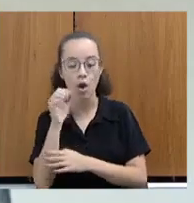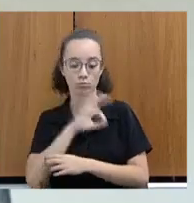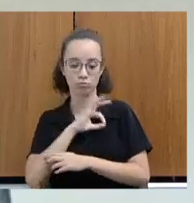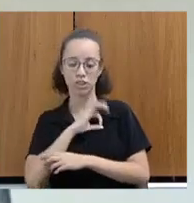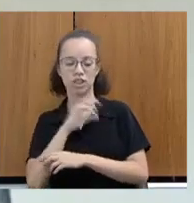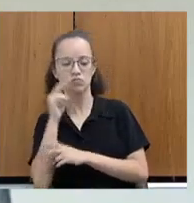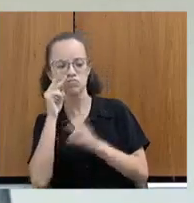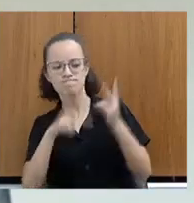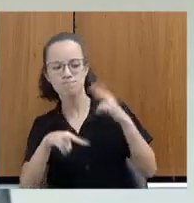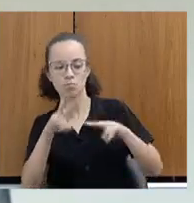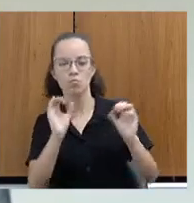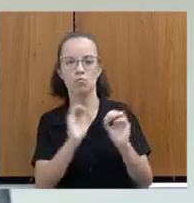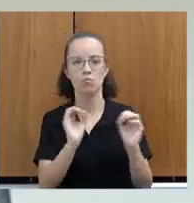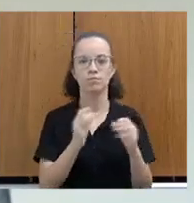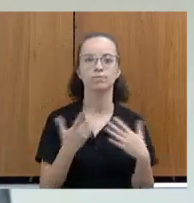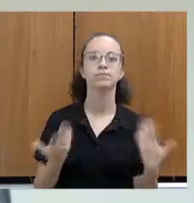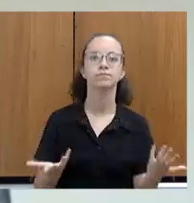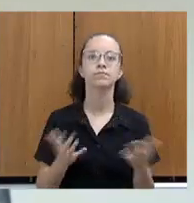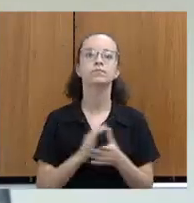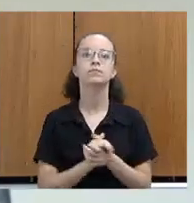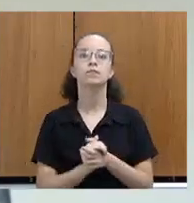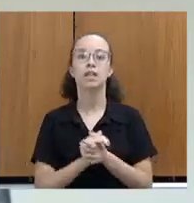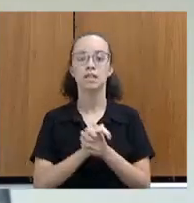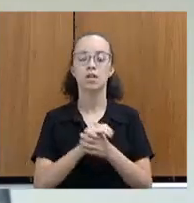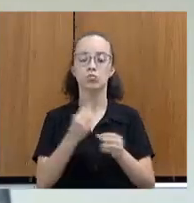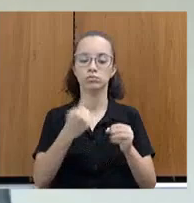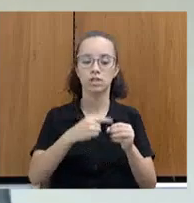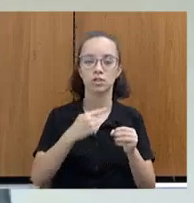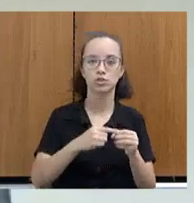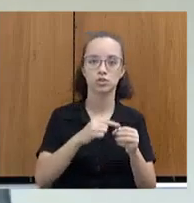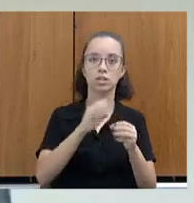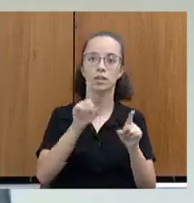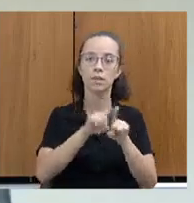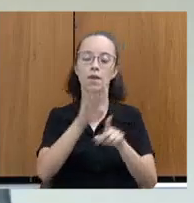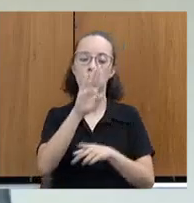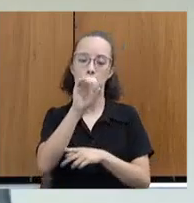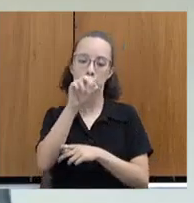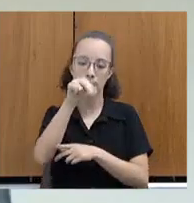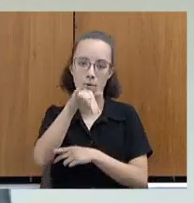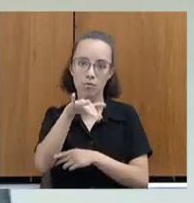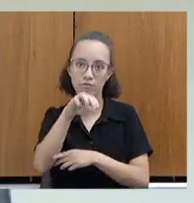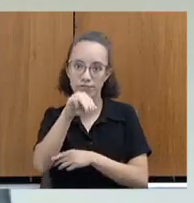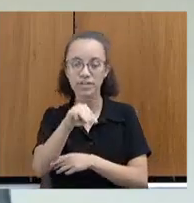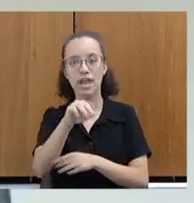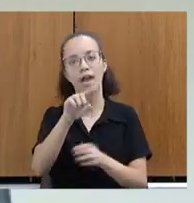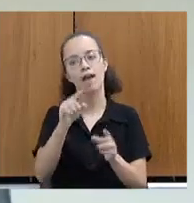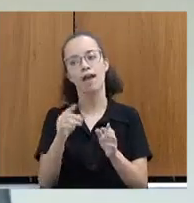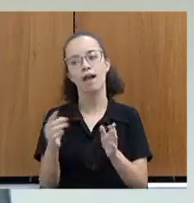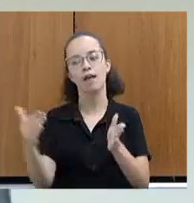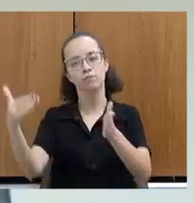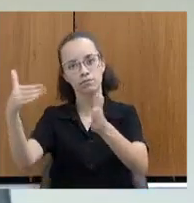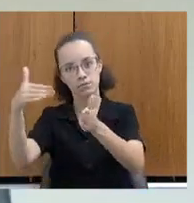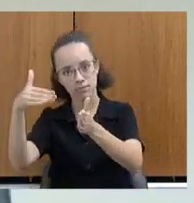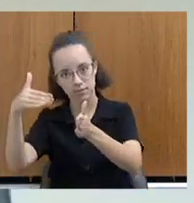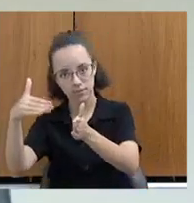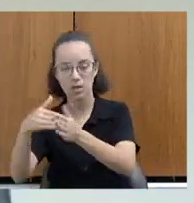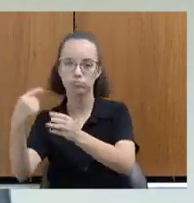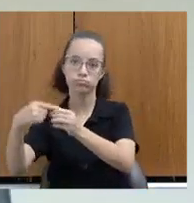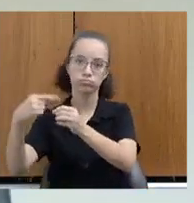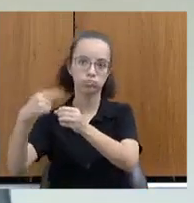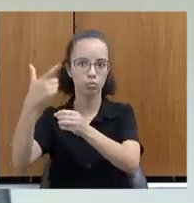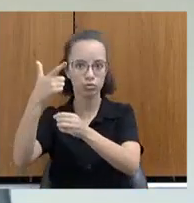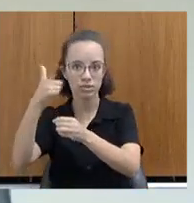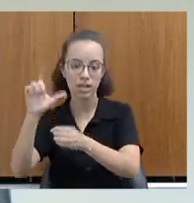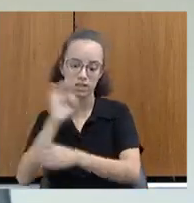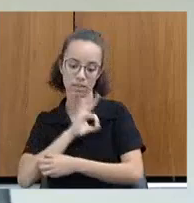do bispo. Então, de Bonfim, seguiram para Brumadinho quando houve a troca de policiais e viatura. Esses policiais acompanharam a